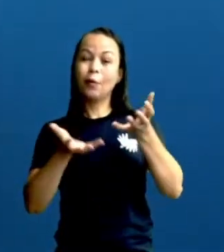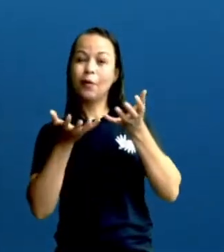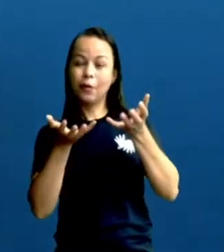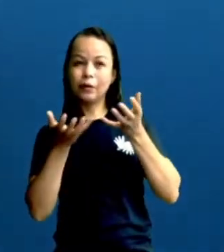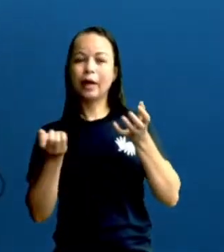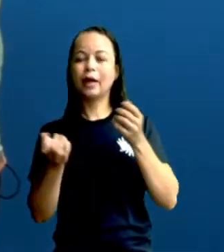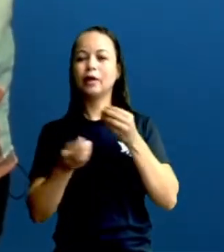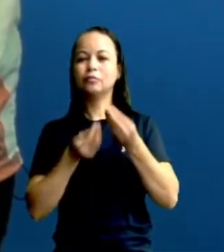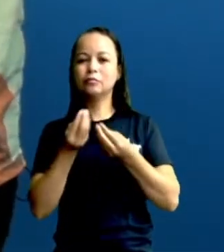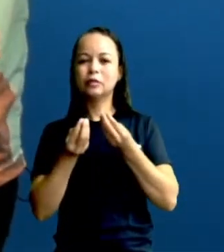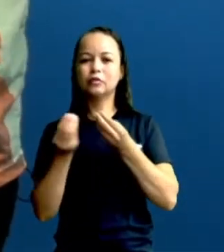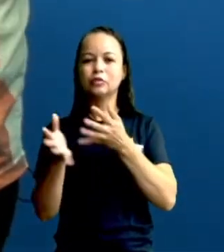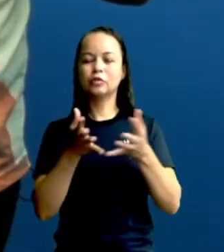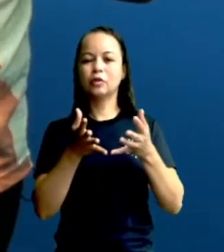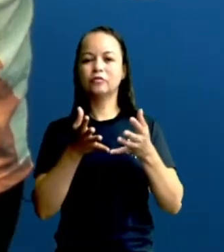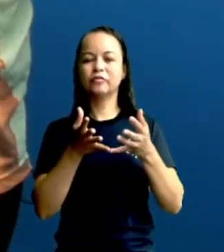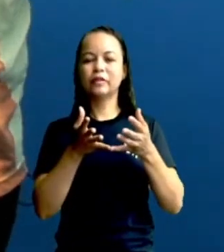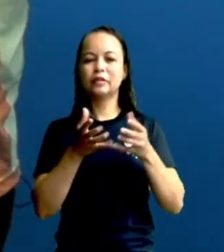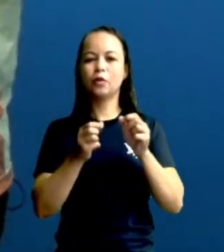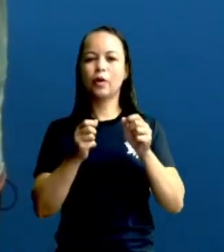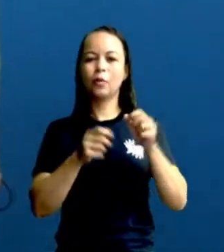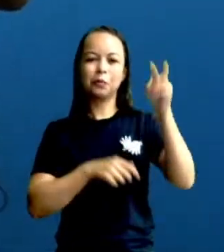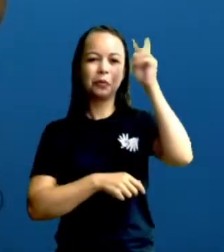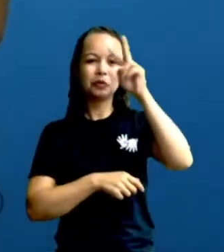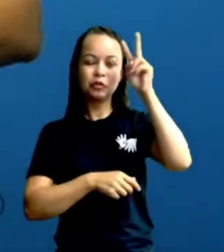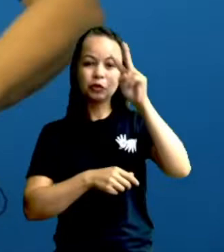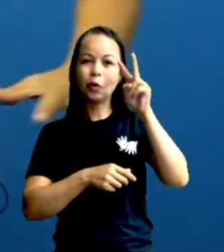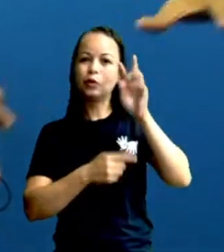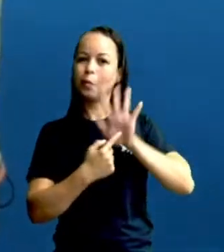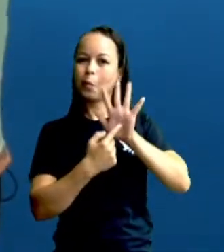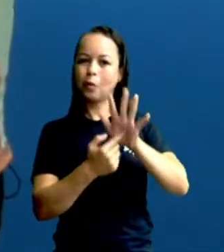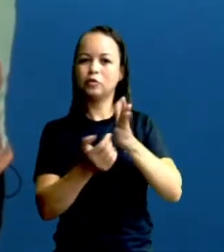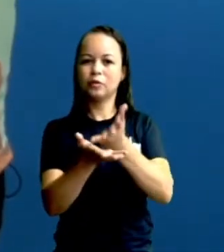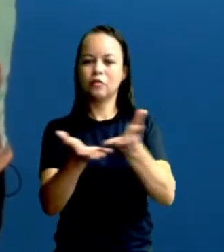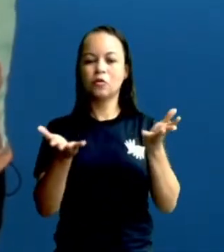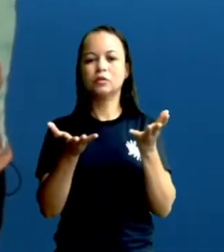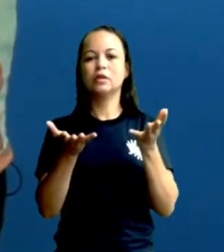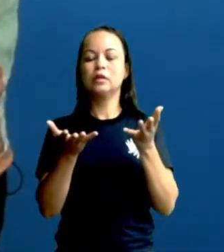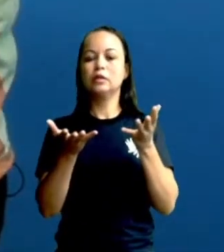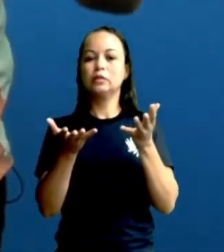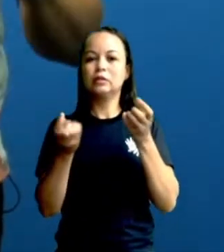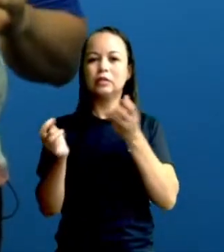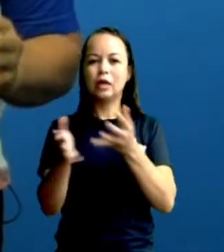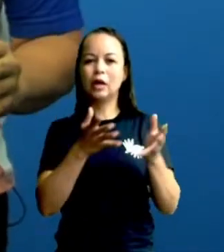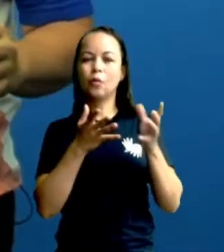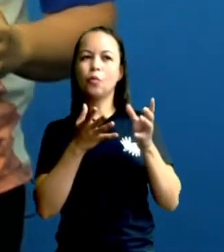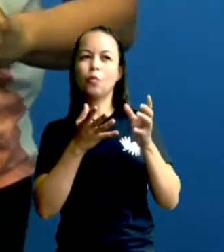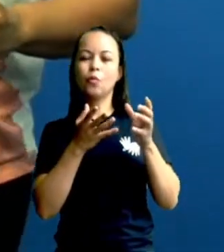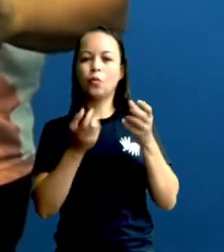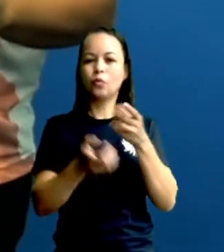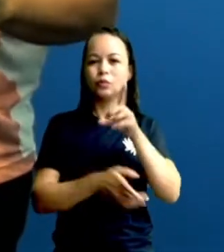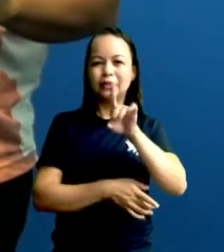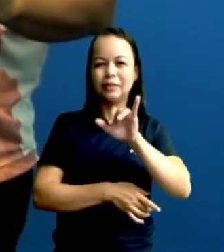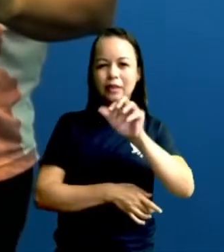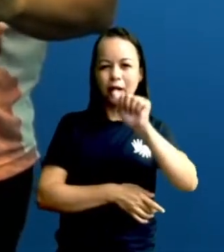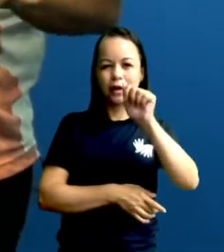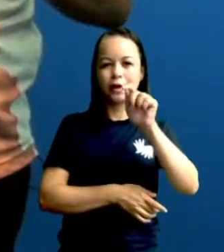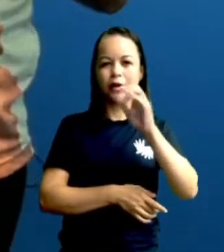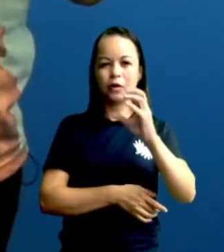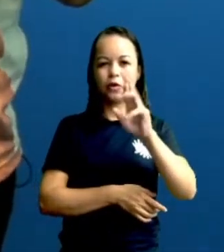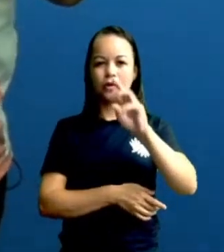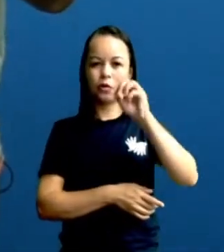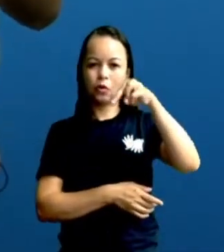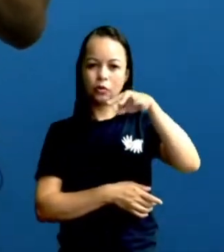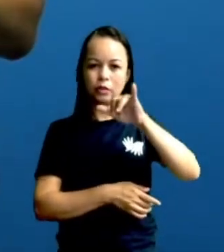fazer aqui um recorte histórico e fazer aqui um olhar diacrônico e siacrônico dessa temática.